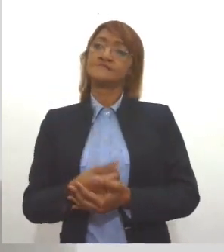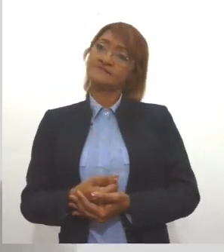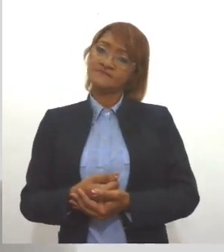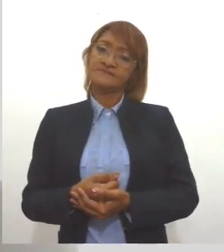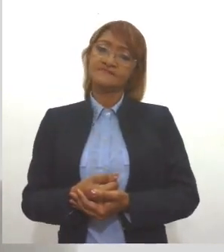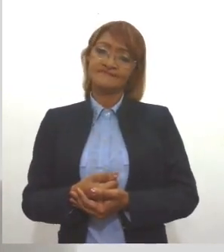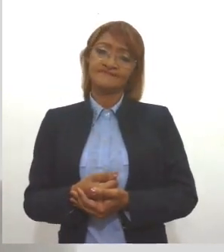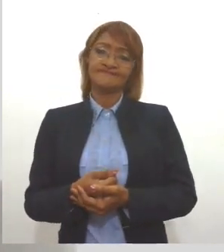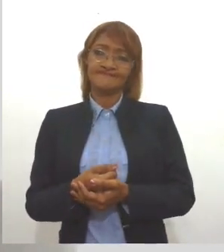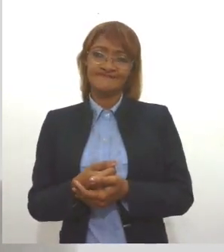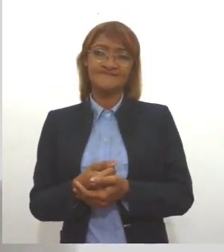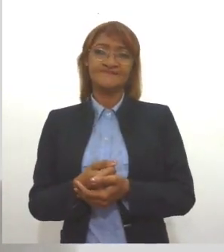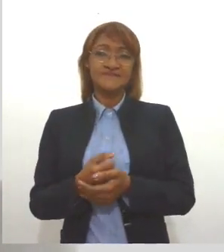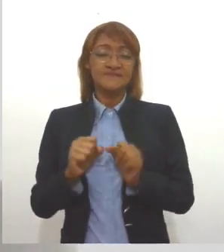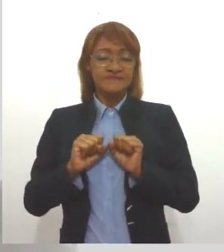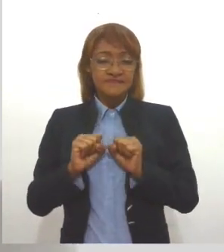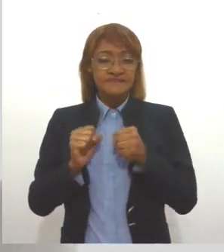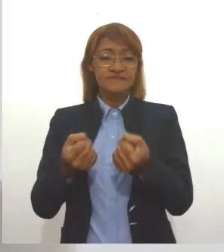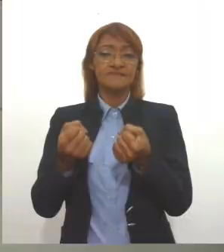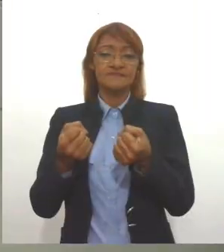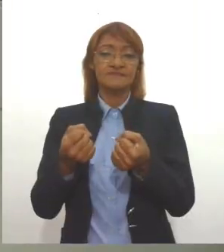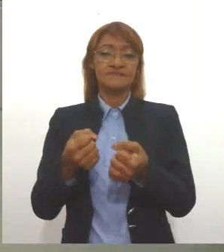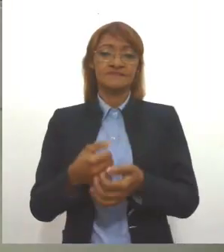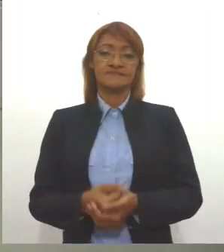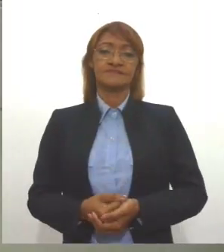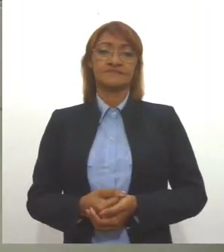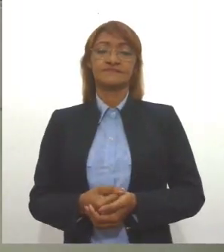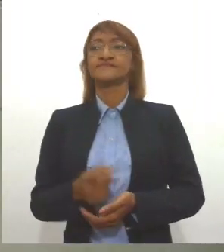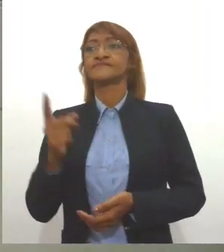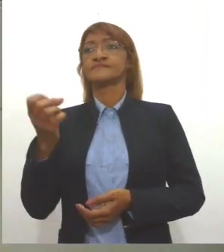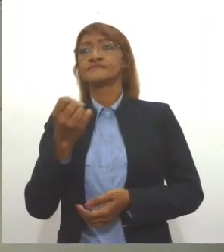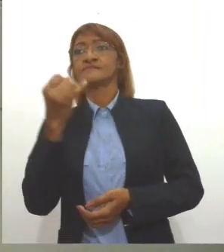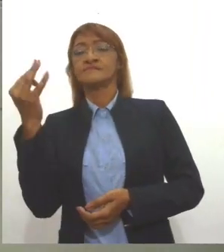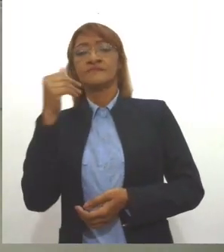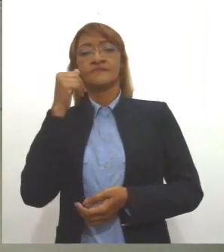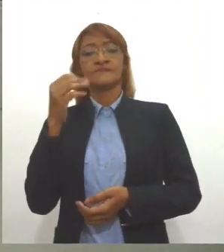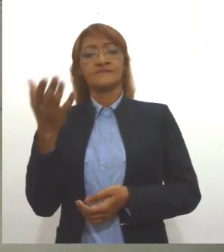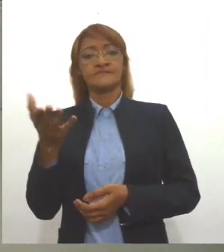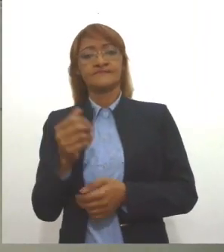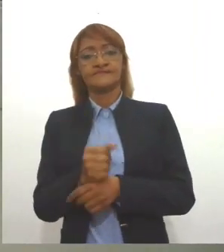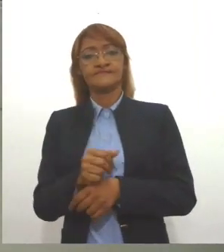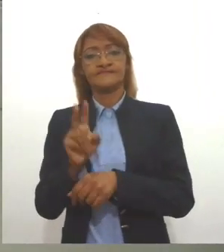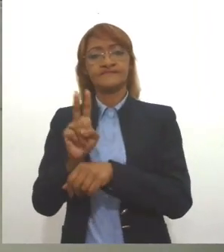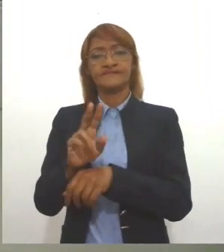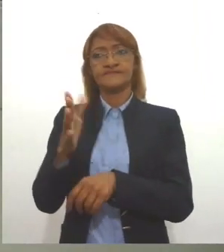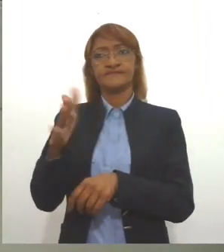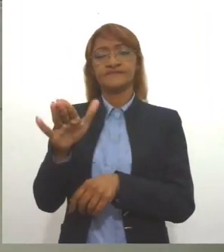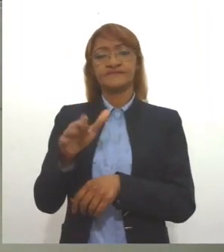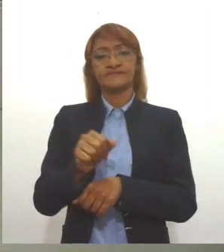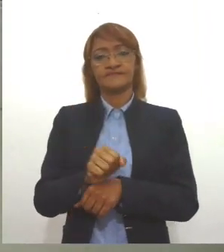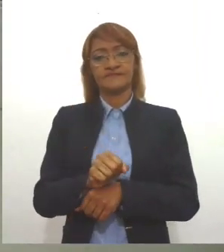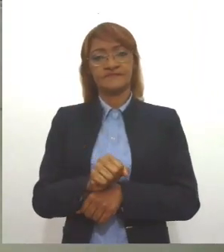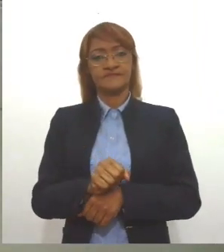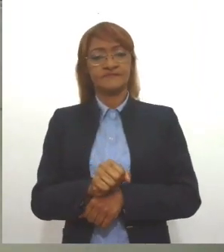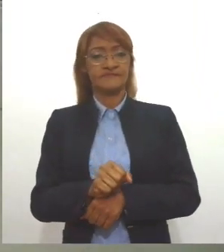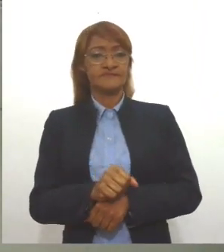milagres mesmo, entendeu? Silvete, quantas mulheres são atendidas aproximadamente no momento?